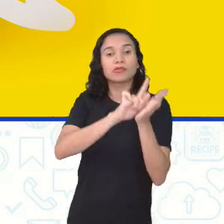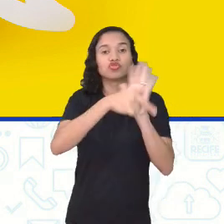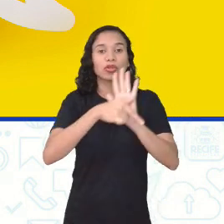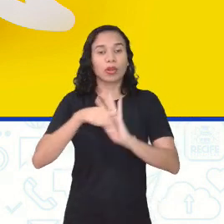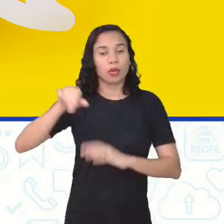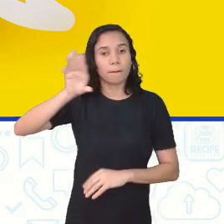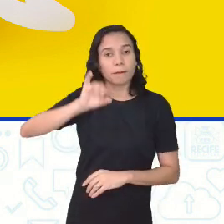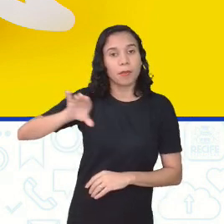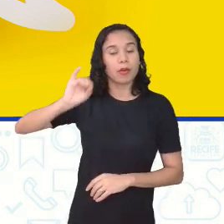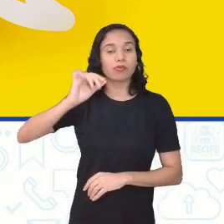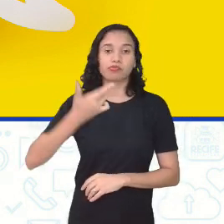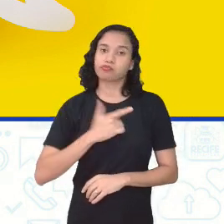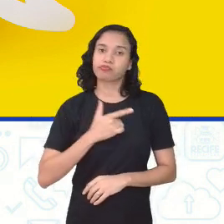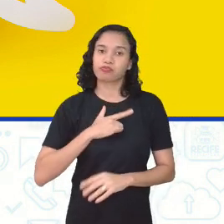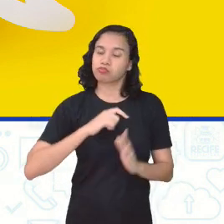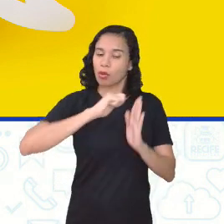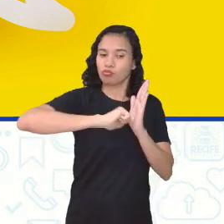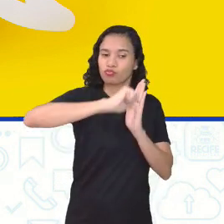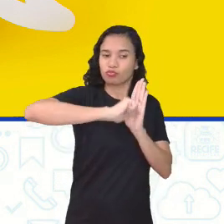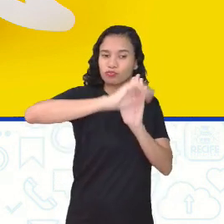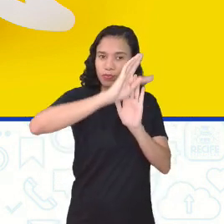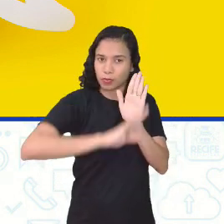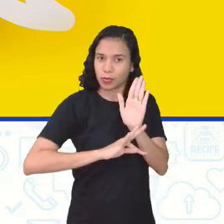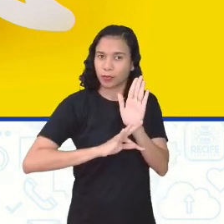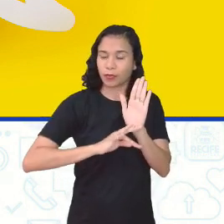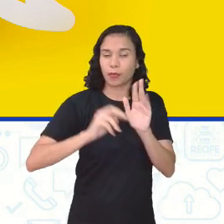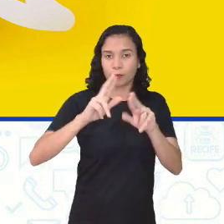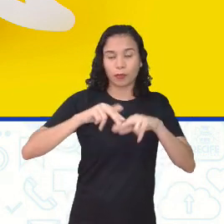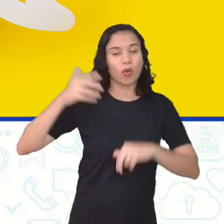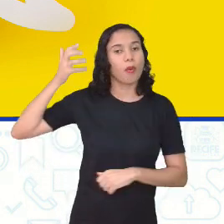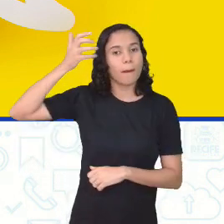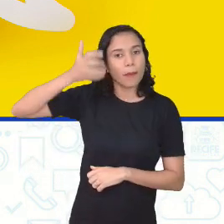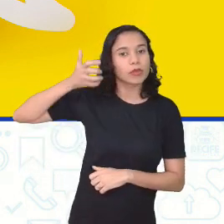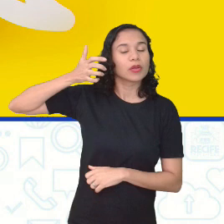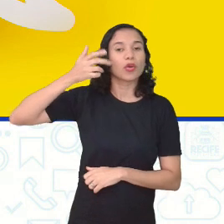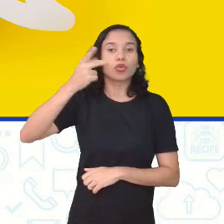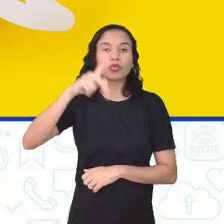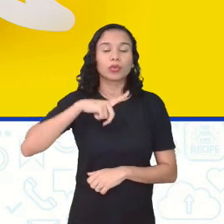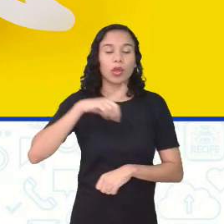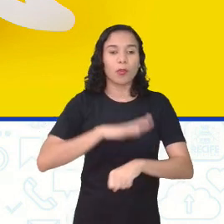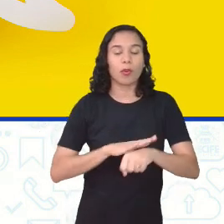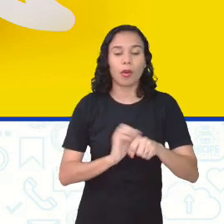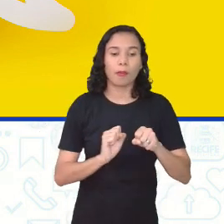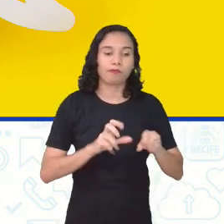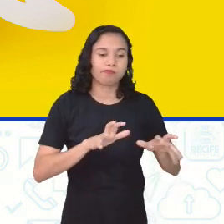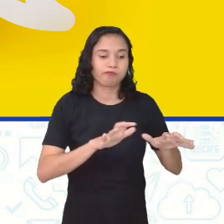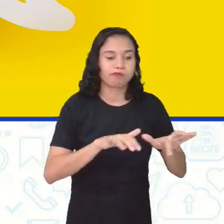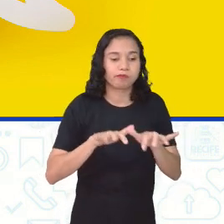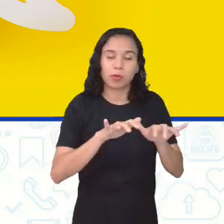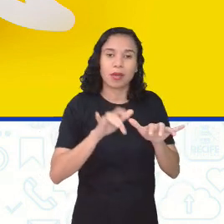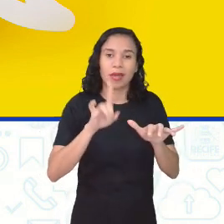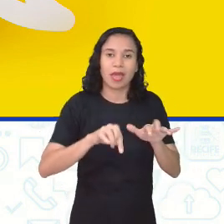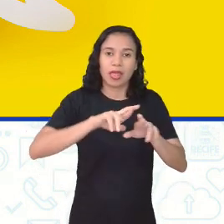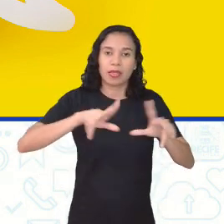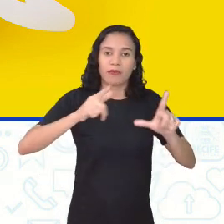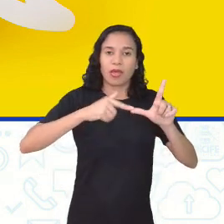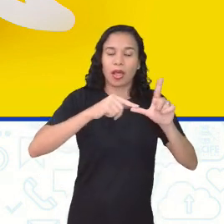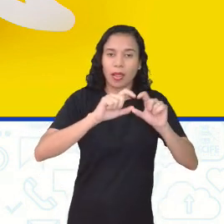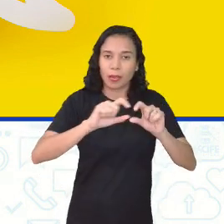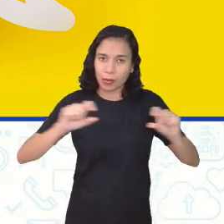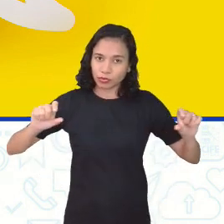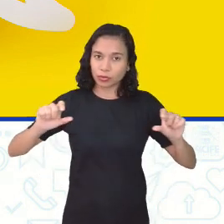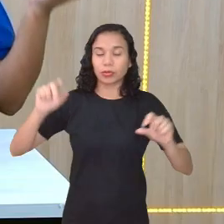uma parte escrita, por exemplo, o podcast. A não ser que você tenha uma transcrição, mas veja, são coisas diferentes.